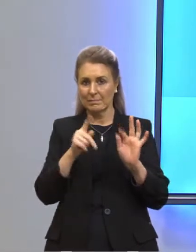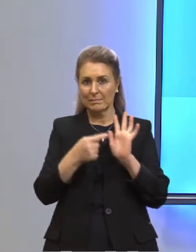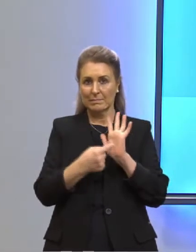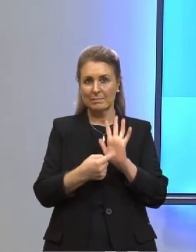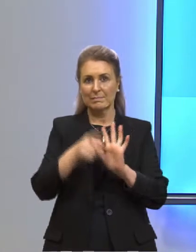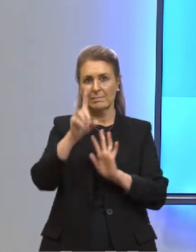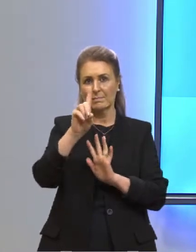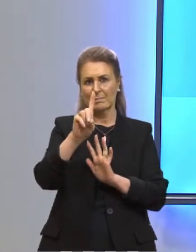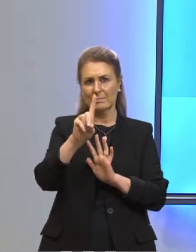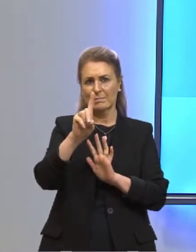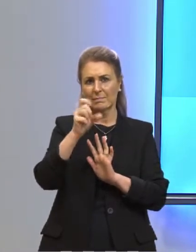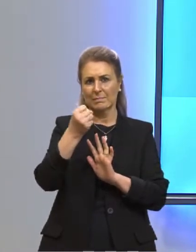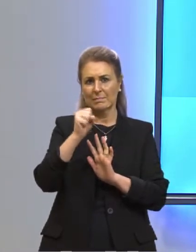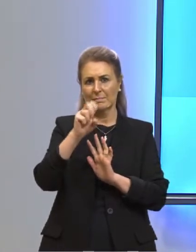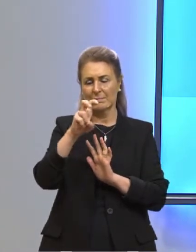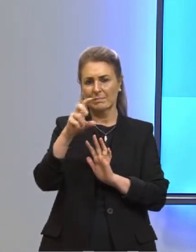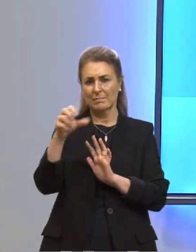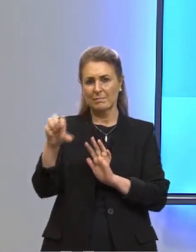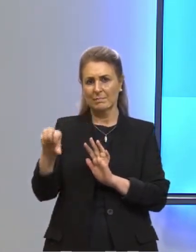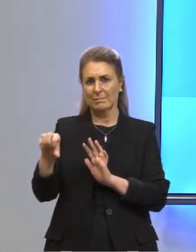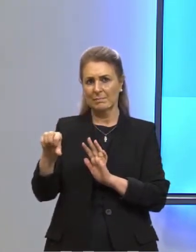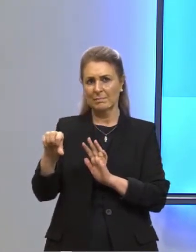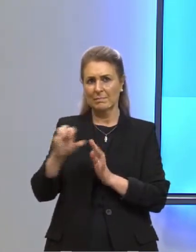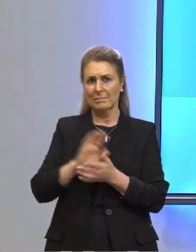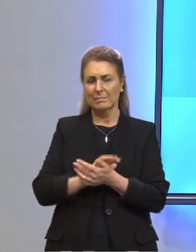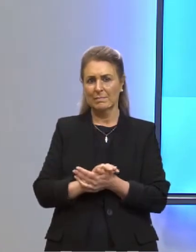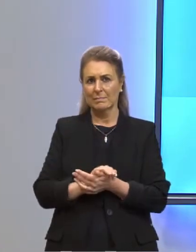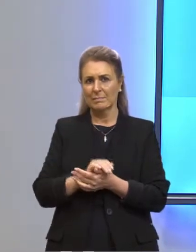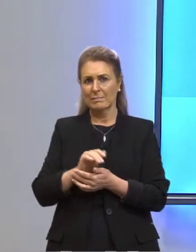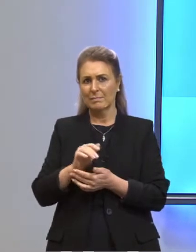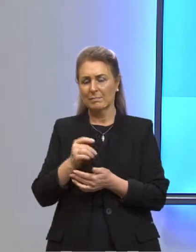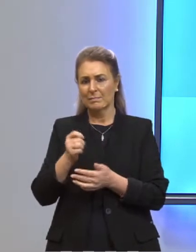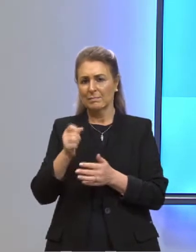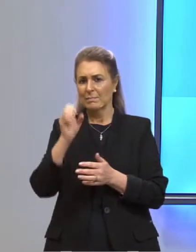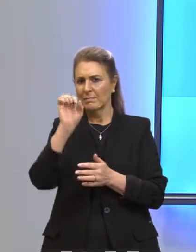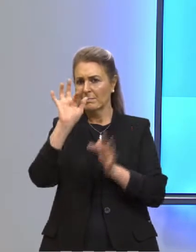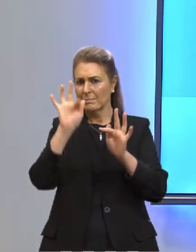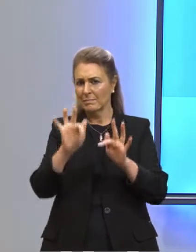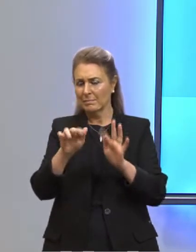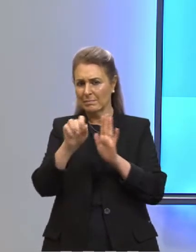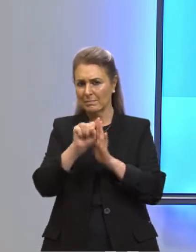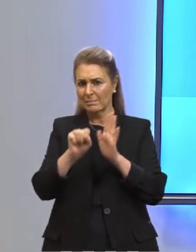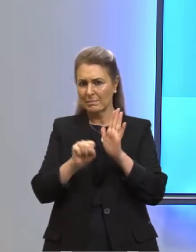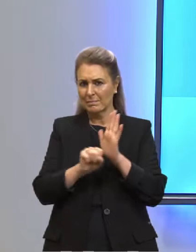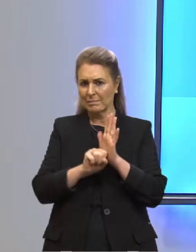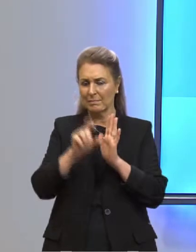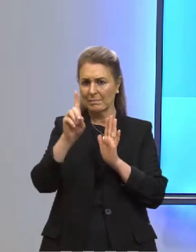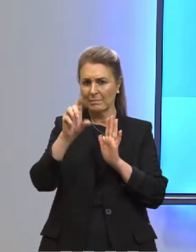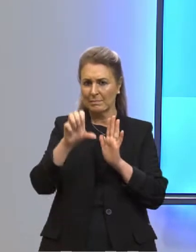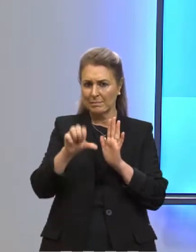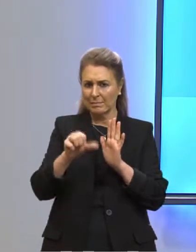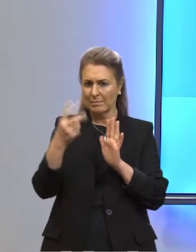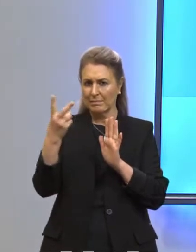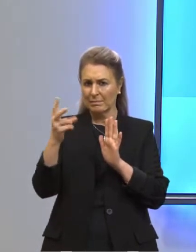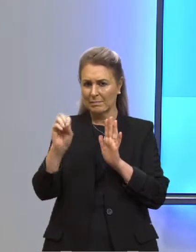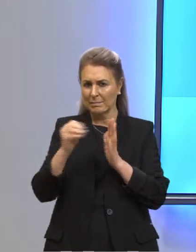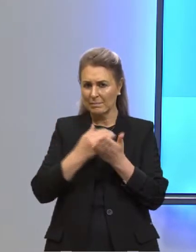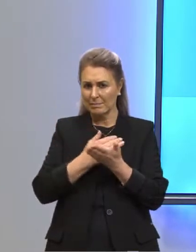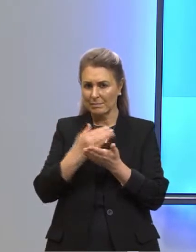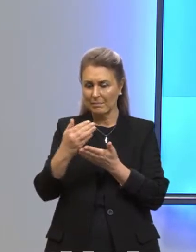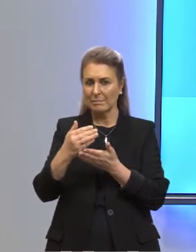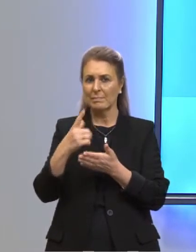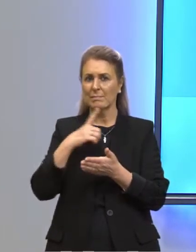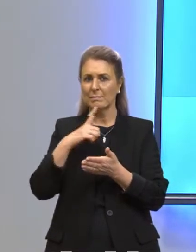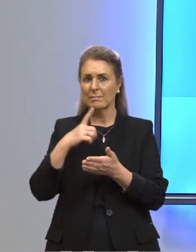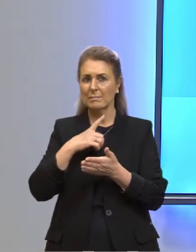1859, finalzinho aí do século XIX para o século XX, nós temos o